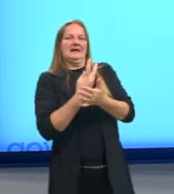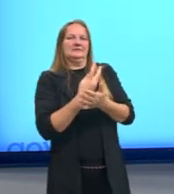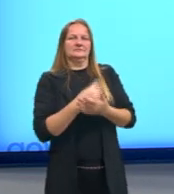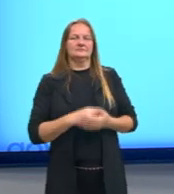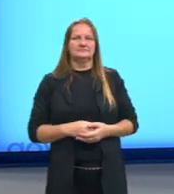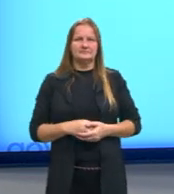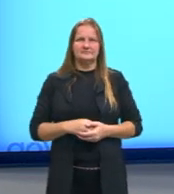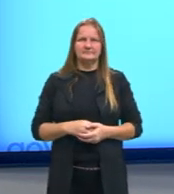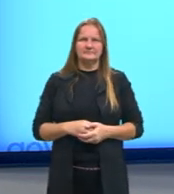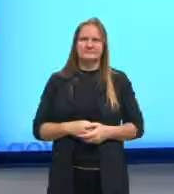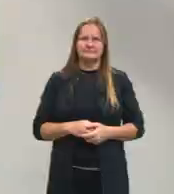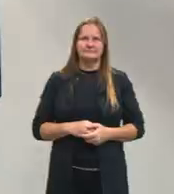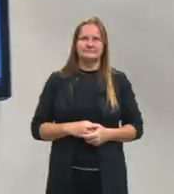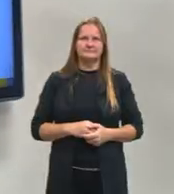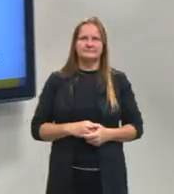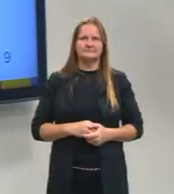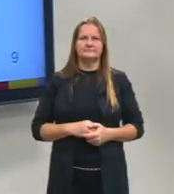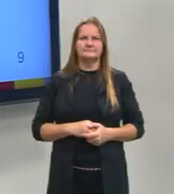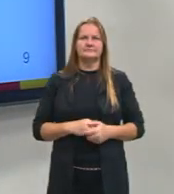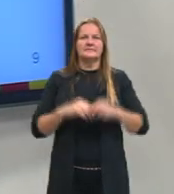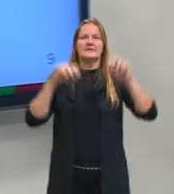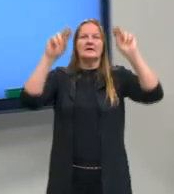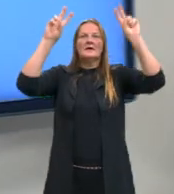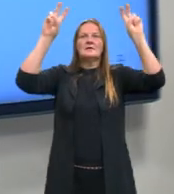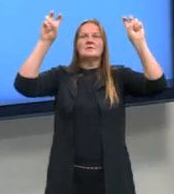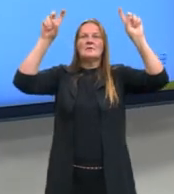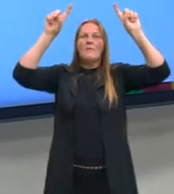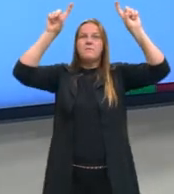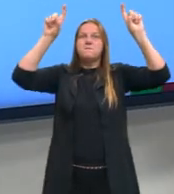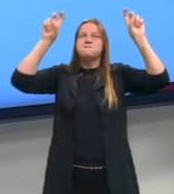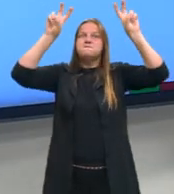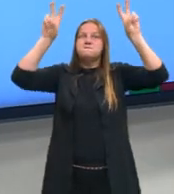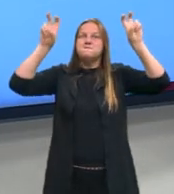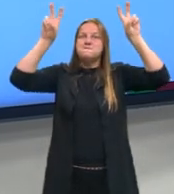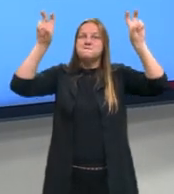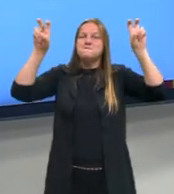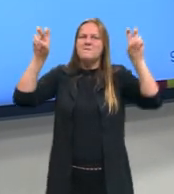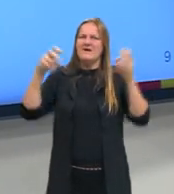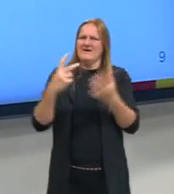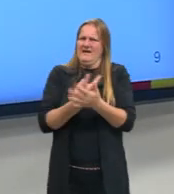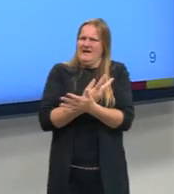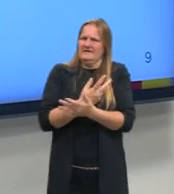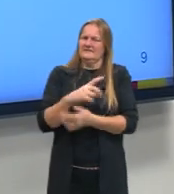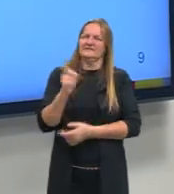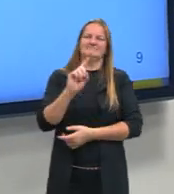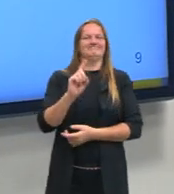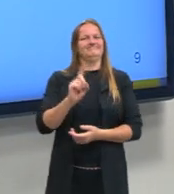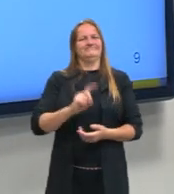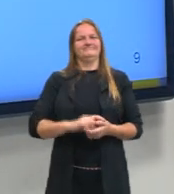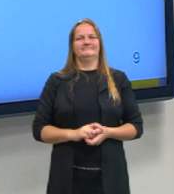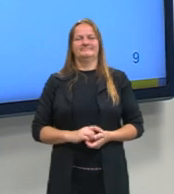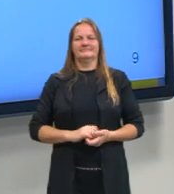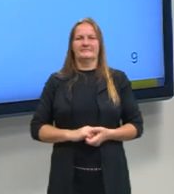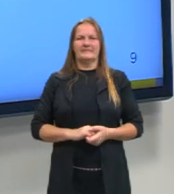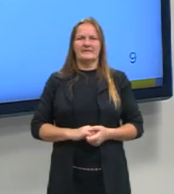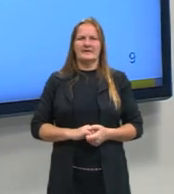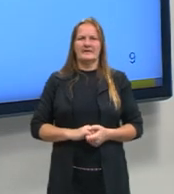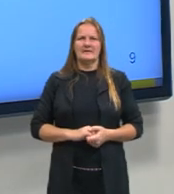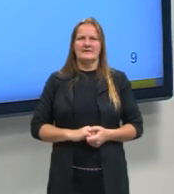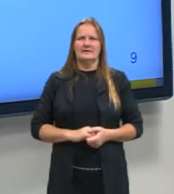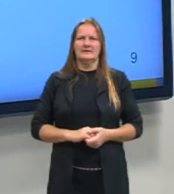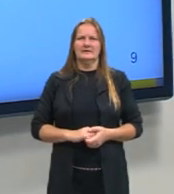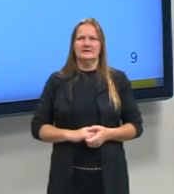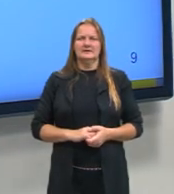antes erros, eu disse entre grandes aspas, né, essa fala errada do R paulista. Não é que